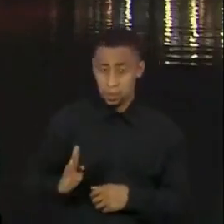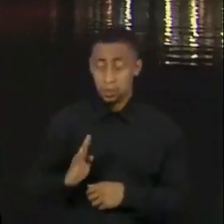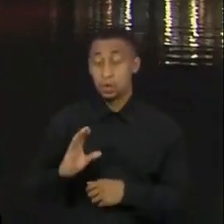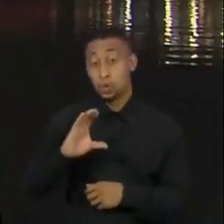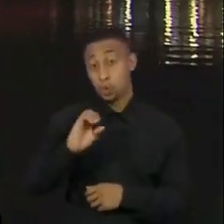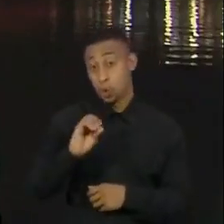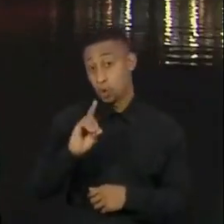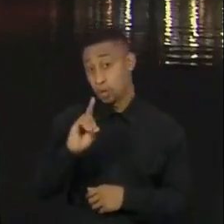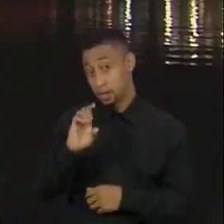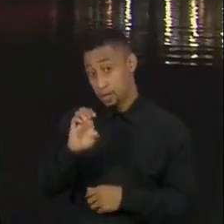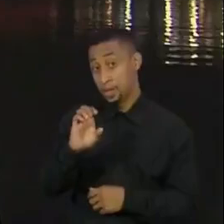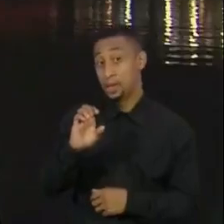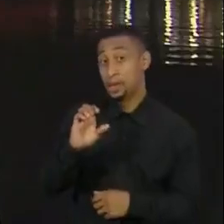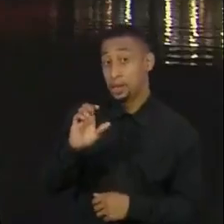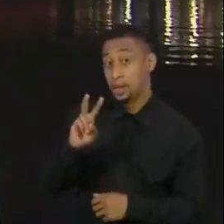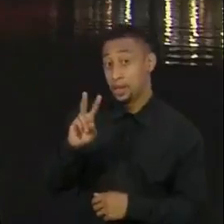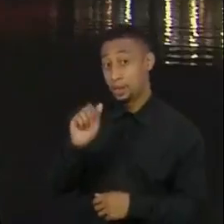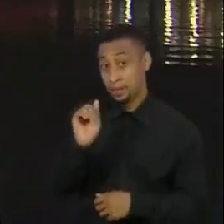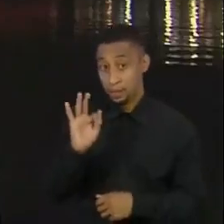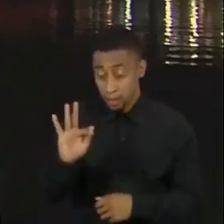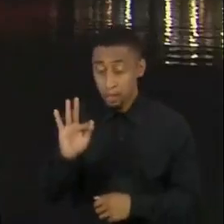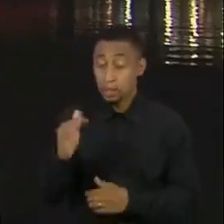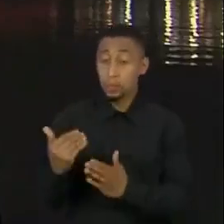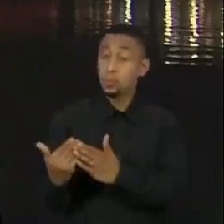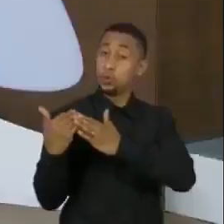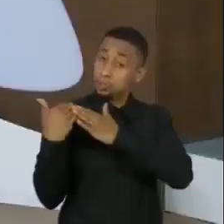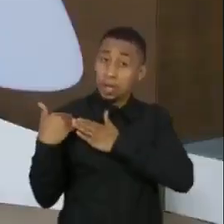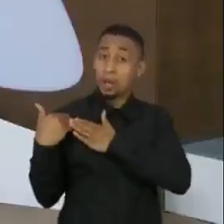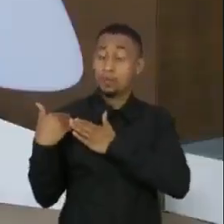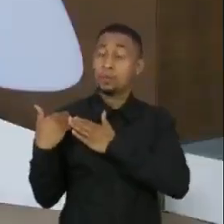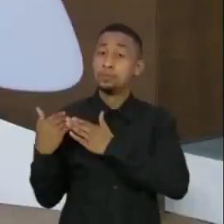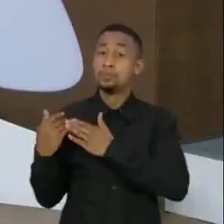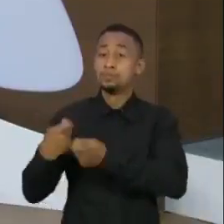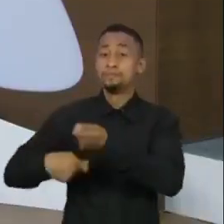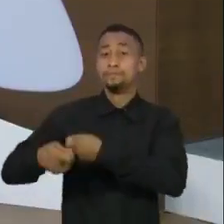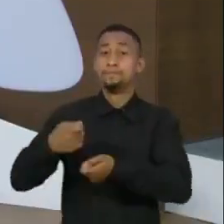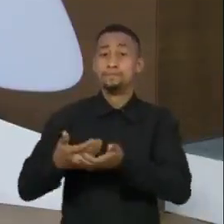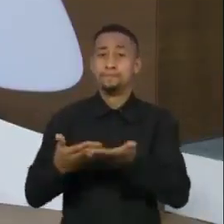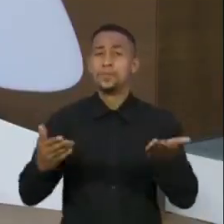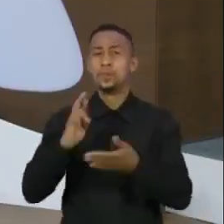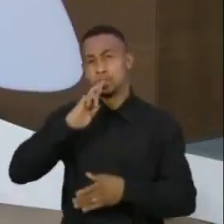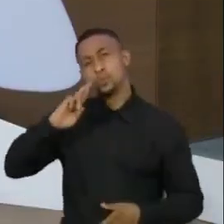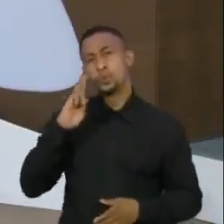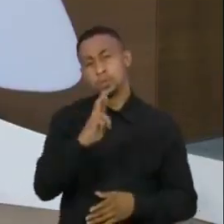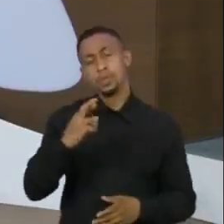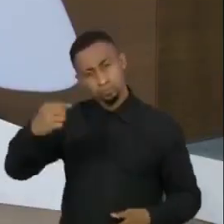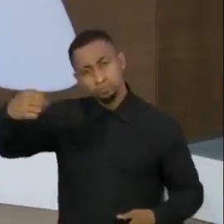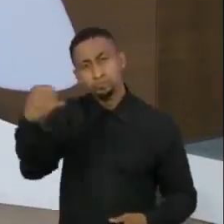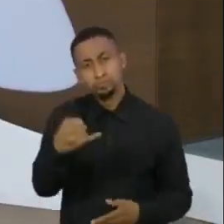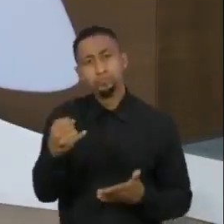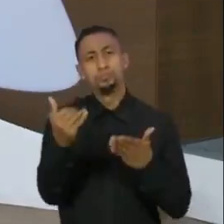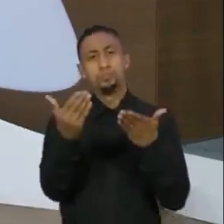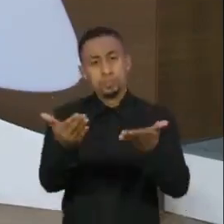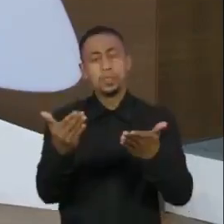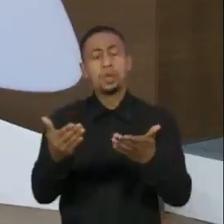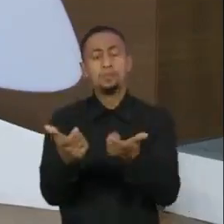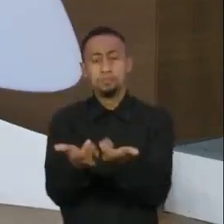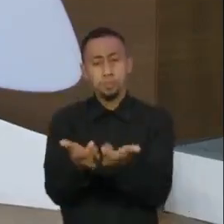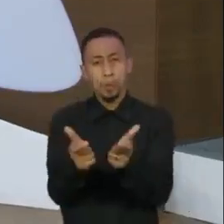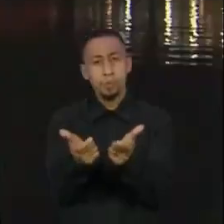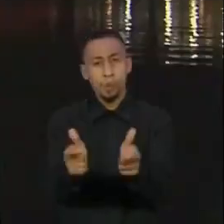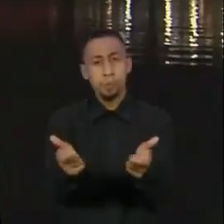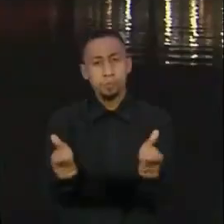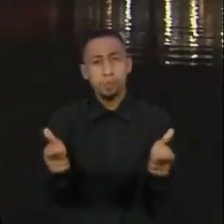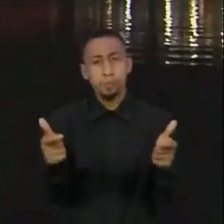o órgão executor dessas políticas públicas. Então, respondendo afirmativamente a sua pergunta, a tendência é a